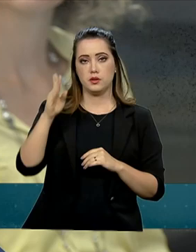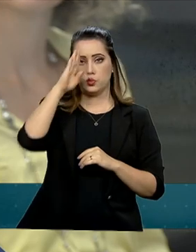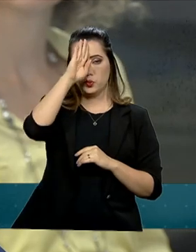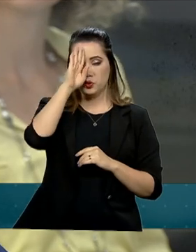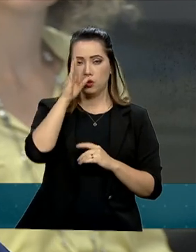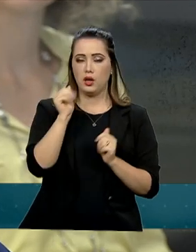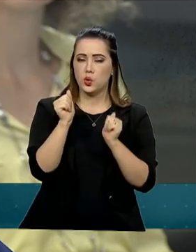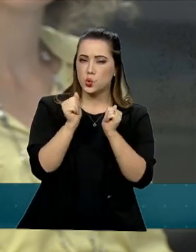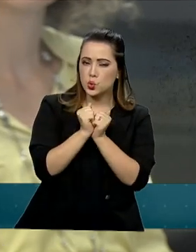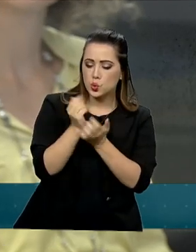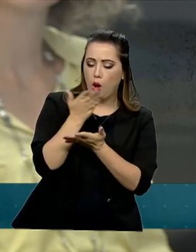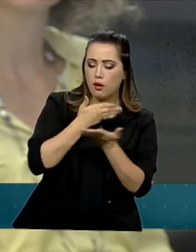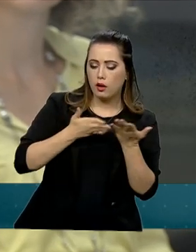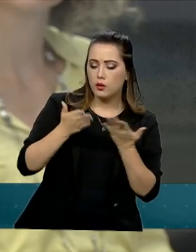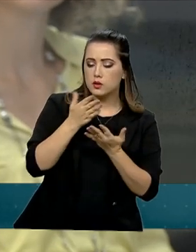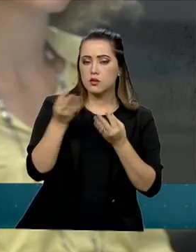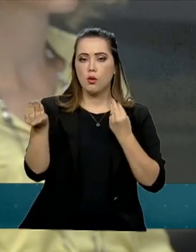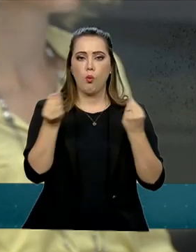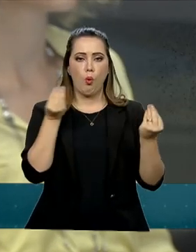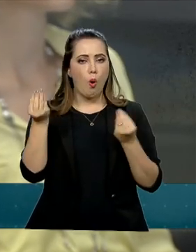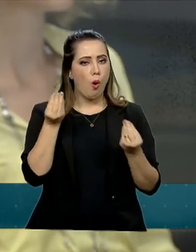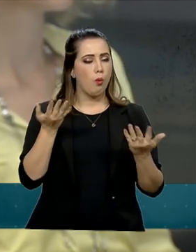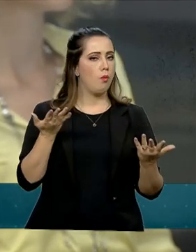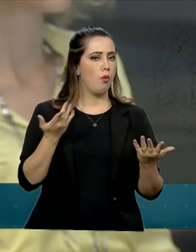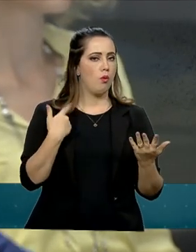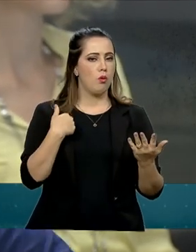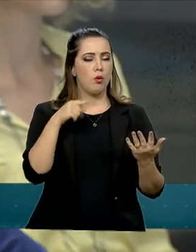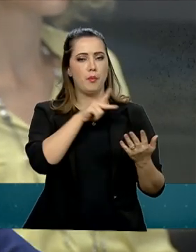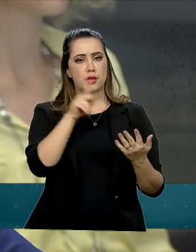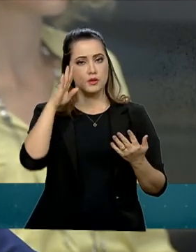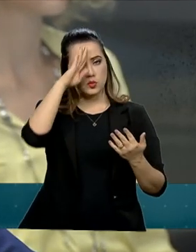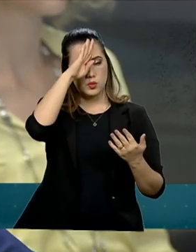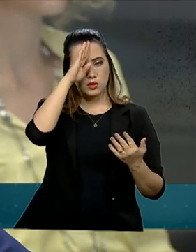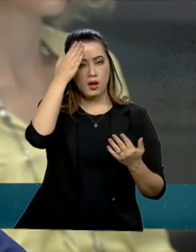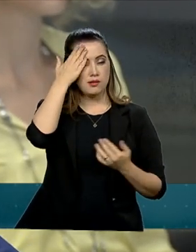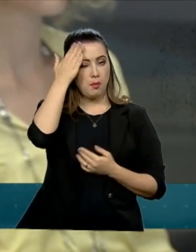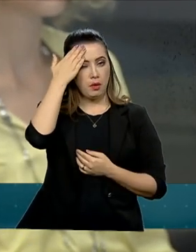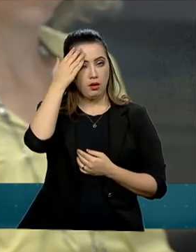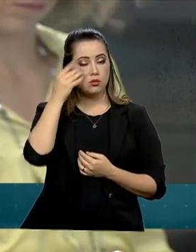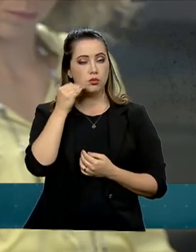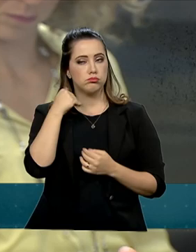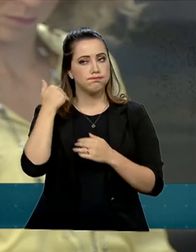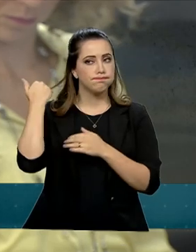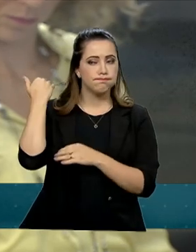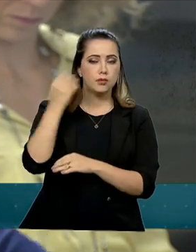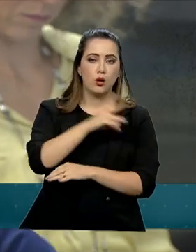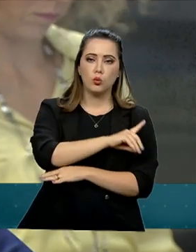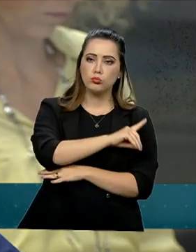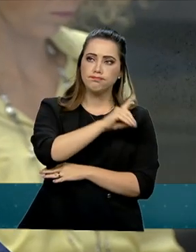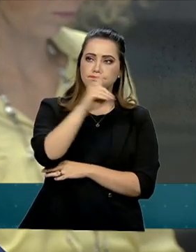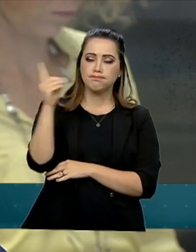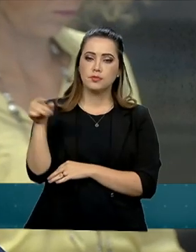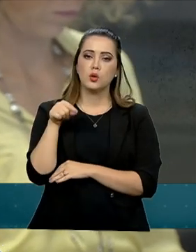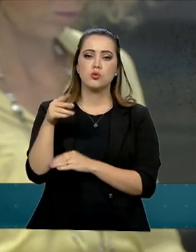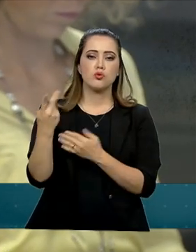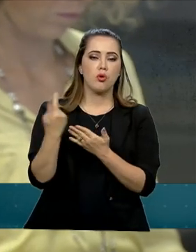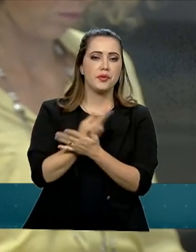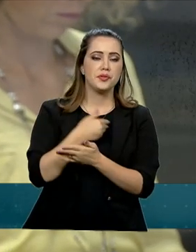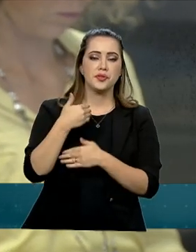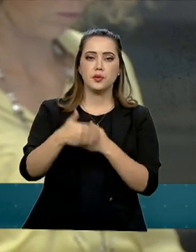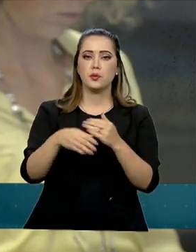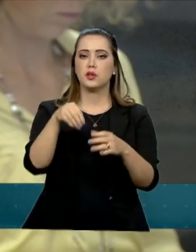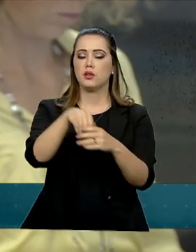negociações, de que forma ele foi sendo informado também ao longo do dia do andamento da sessão lá na Câmara dos